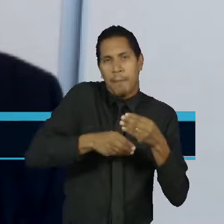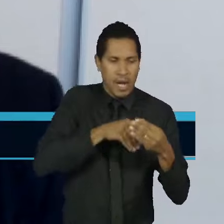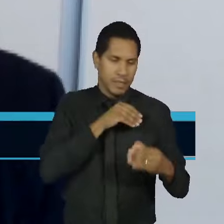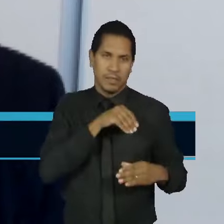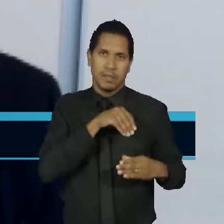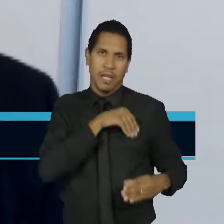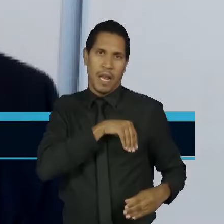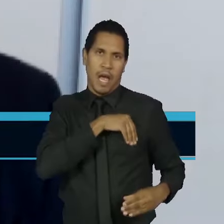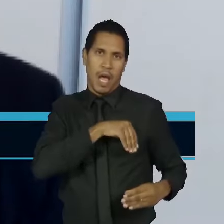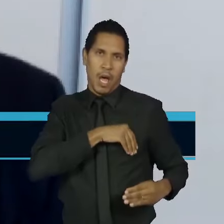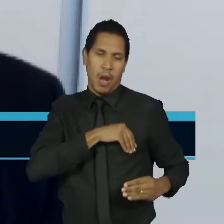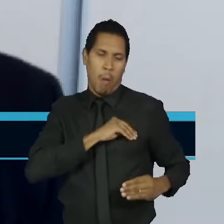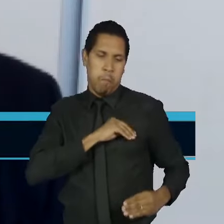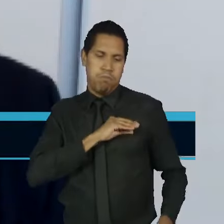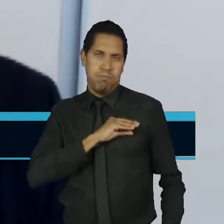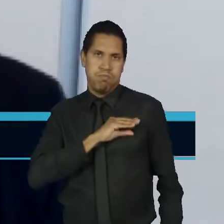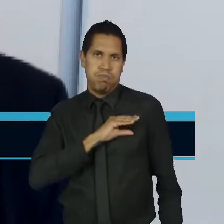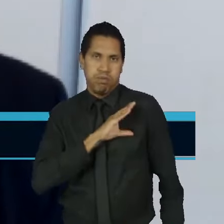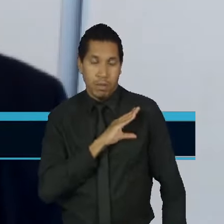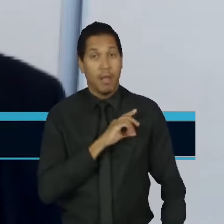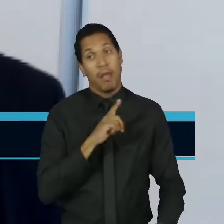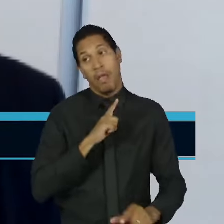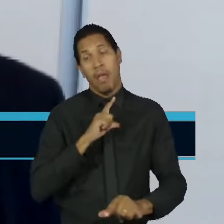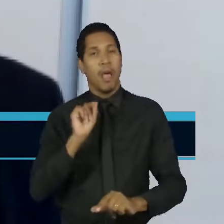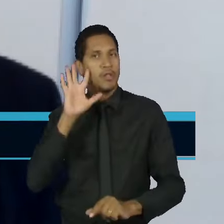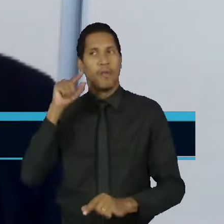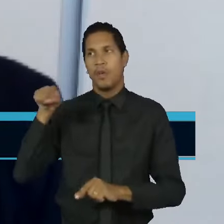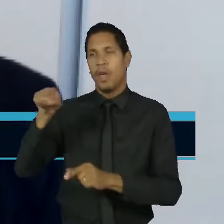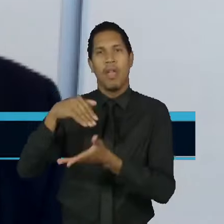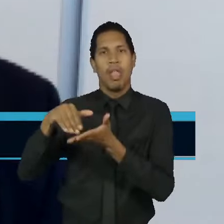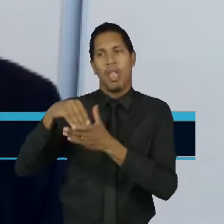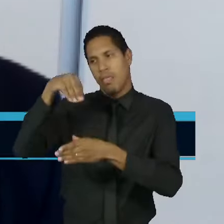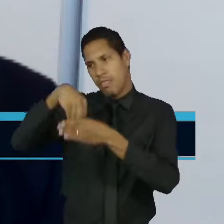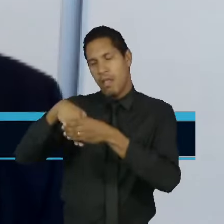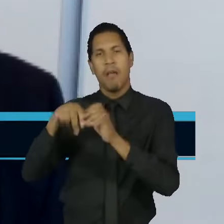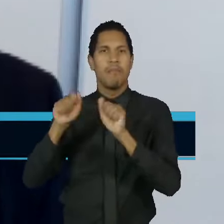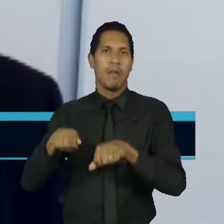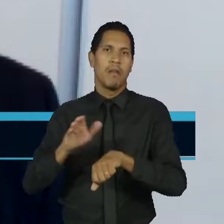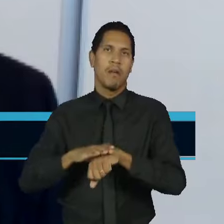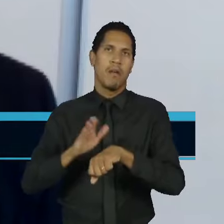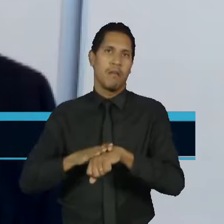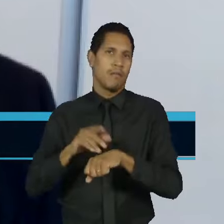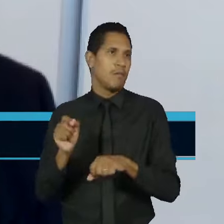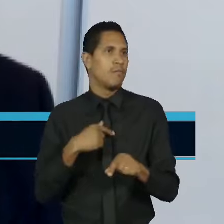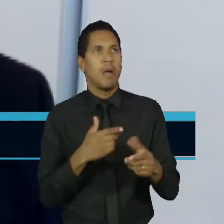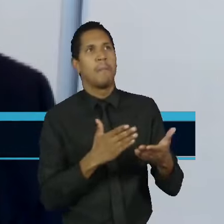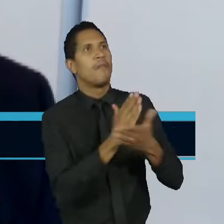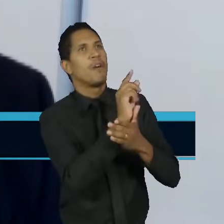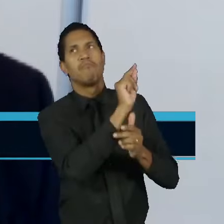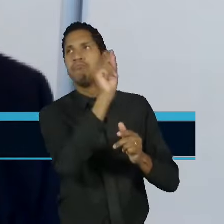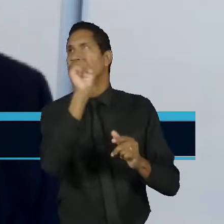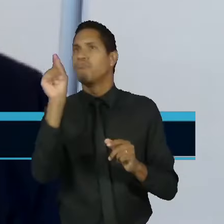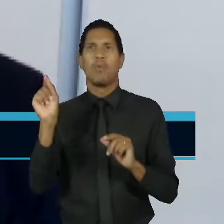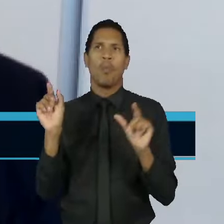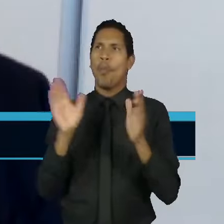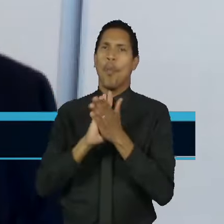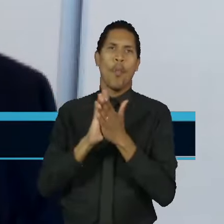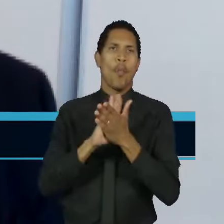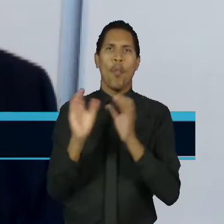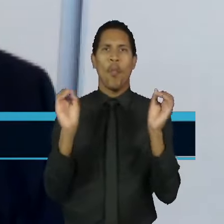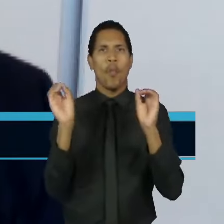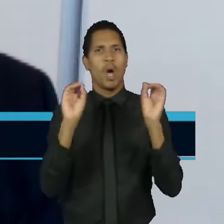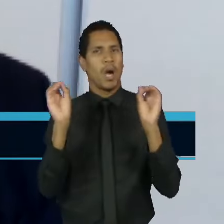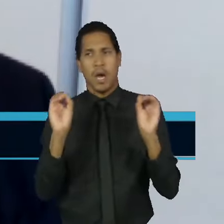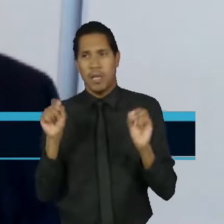benefícios, por serem decisões administrativas, ou seja, interna corporação, não são aprovados por mecanismos externos,